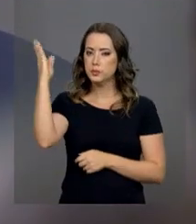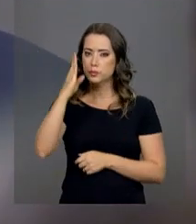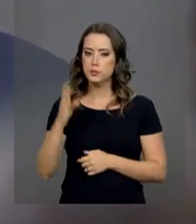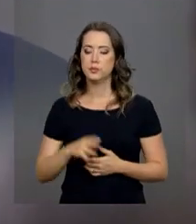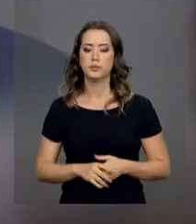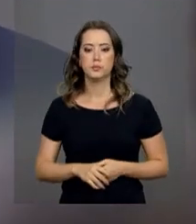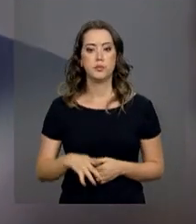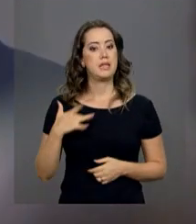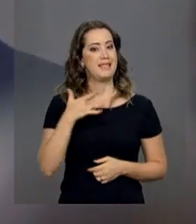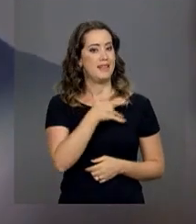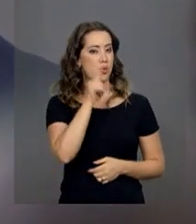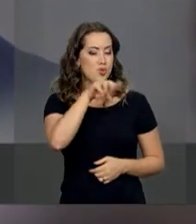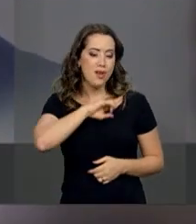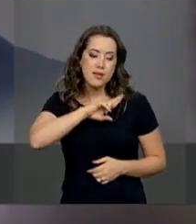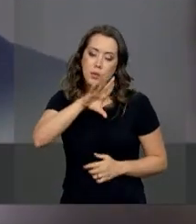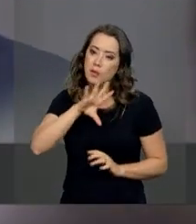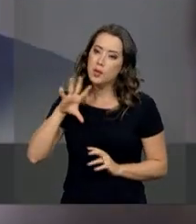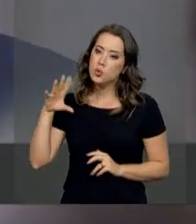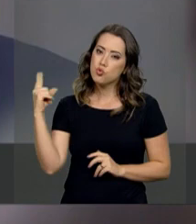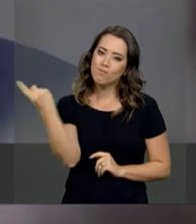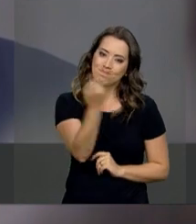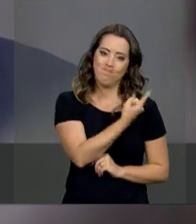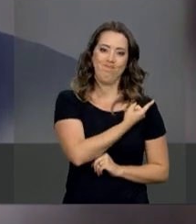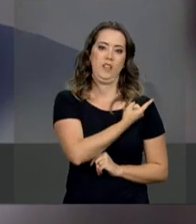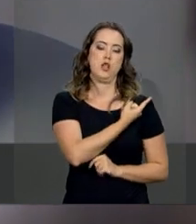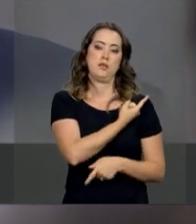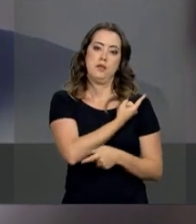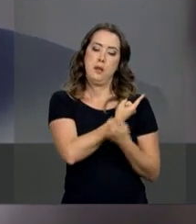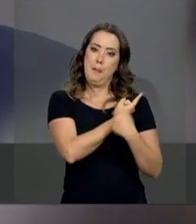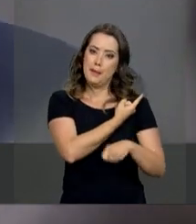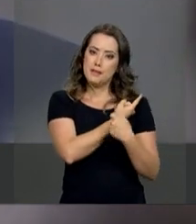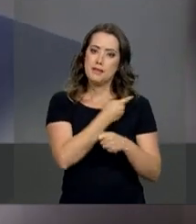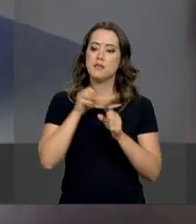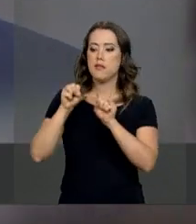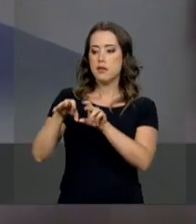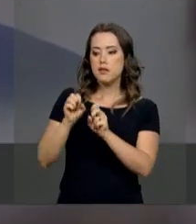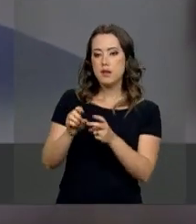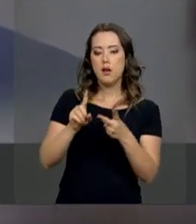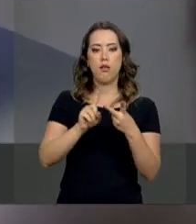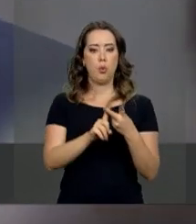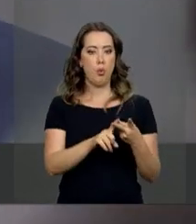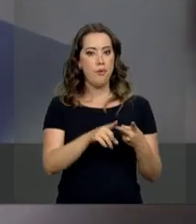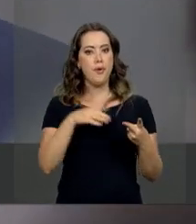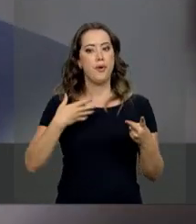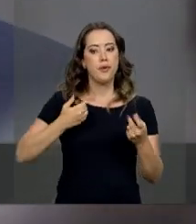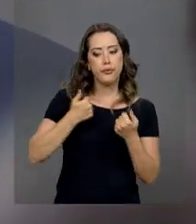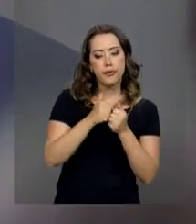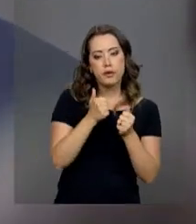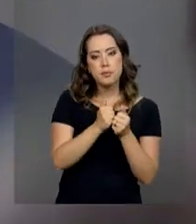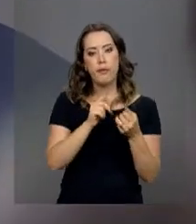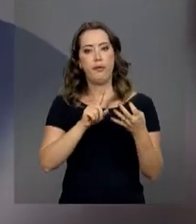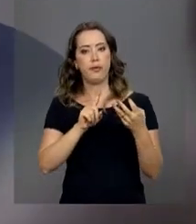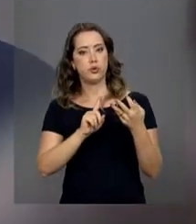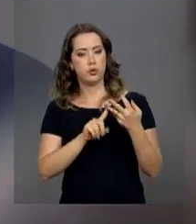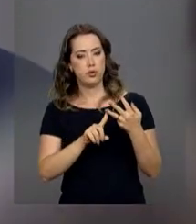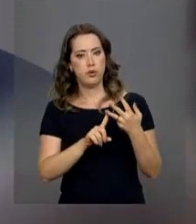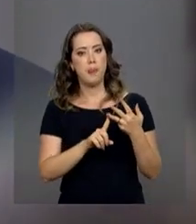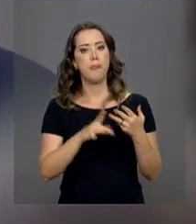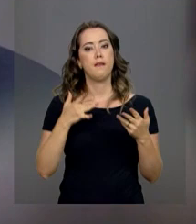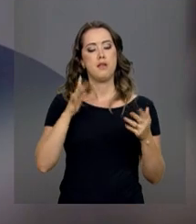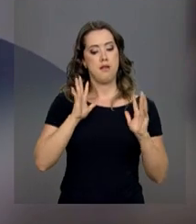responsabilidade de todos. Então, envolve educação, envolve mobilidade, envolve